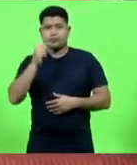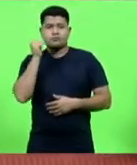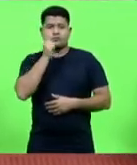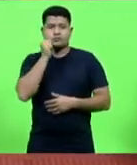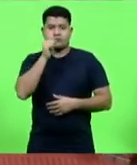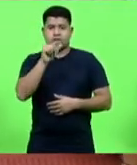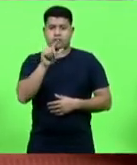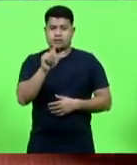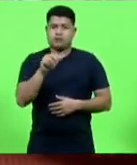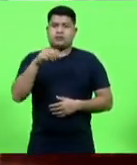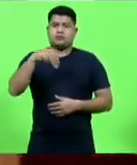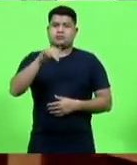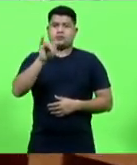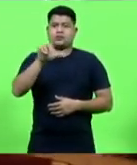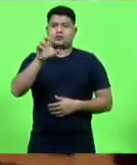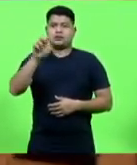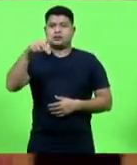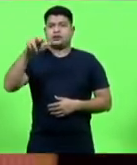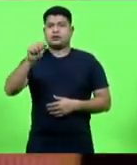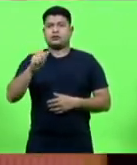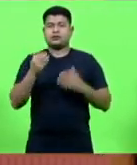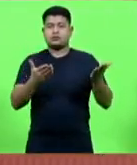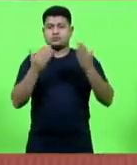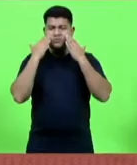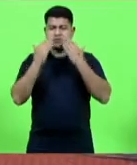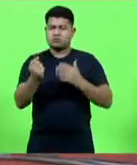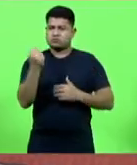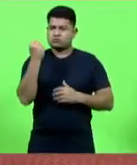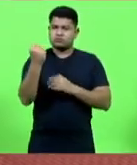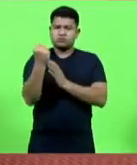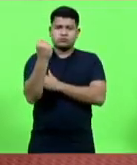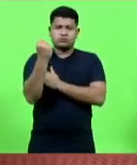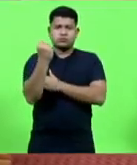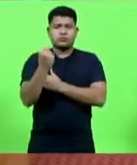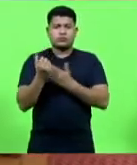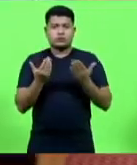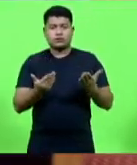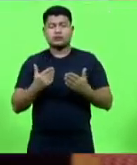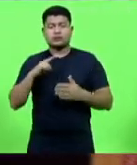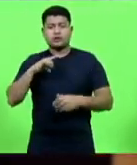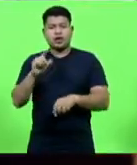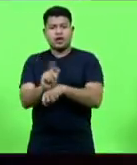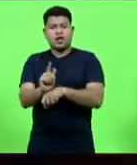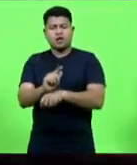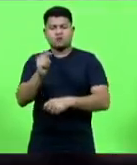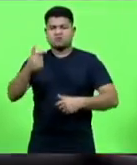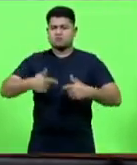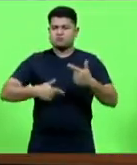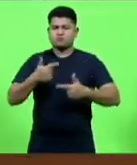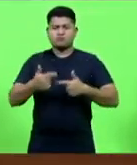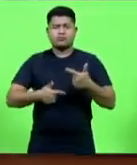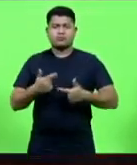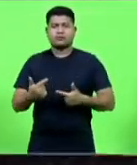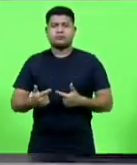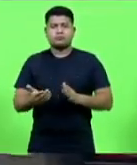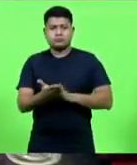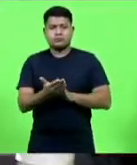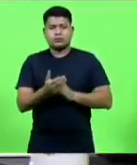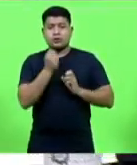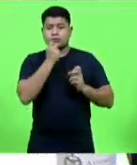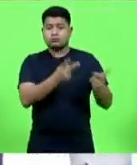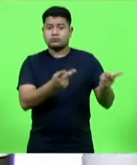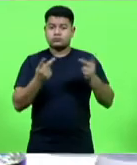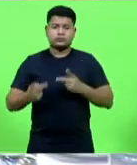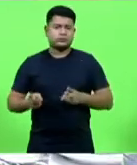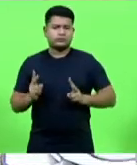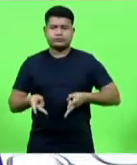que demonstra a fibra de quem faz gestão de verdade. Parabéns, seja sempre bem-vindo a essa casa, aos novos